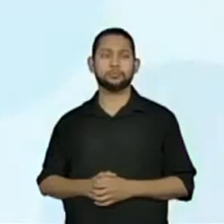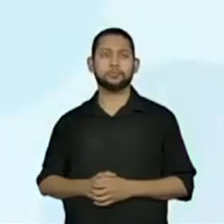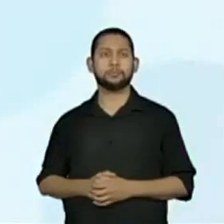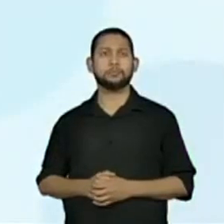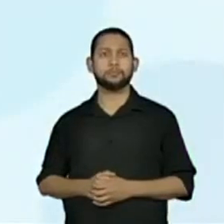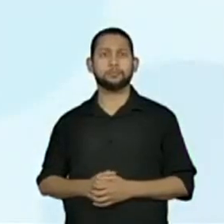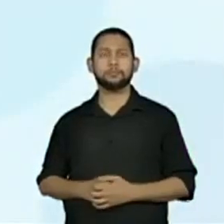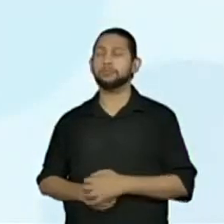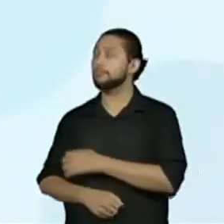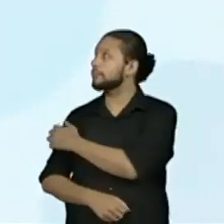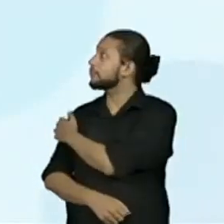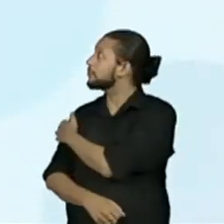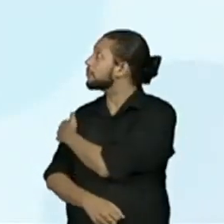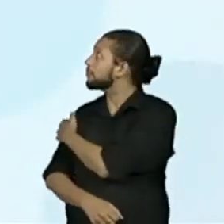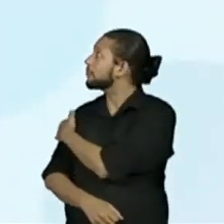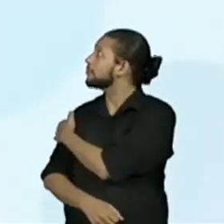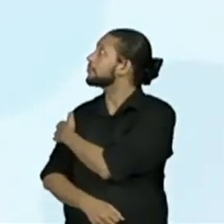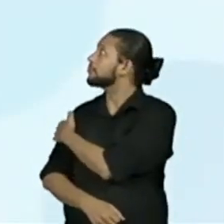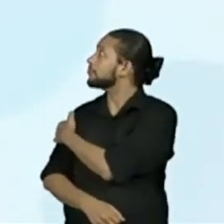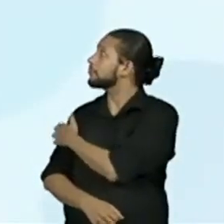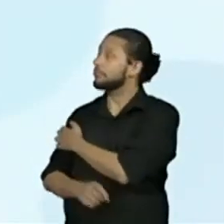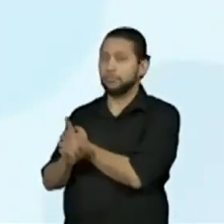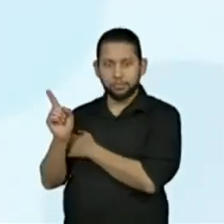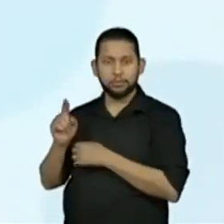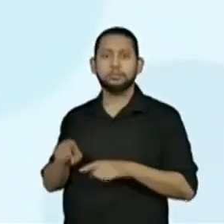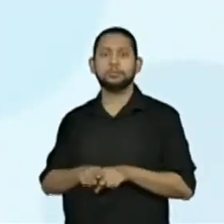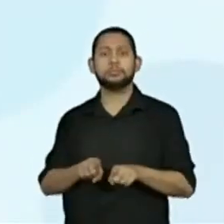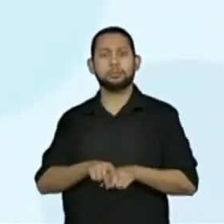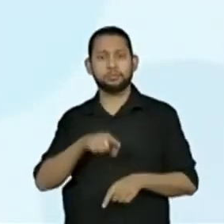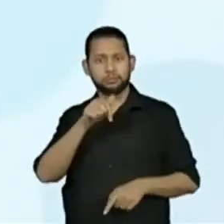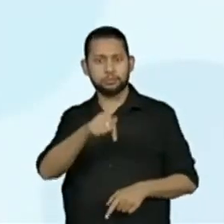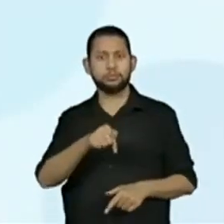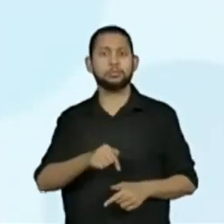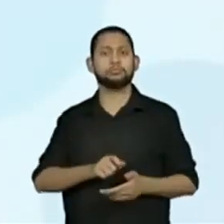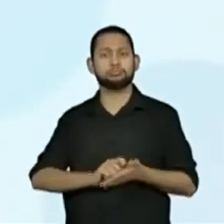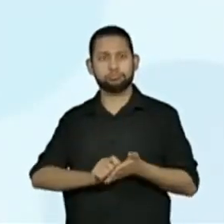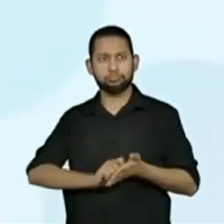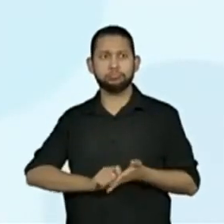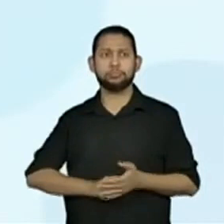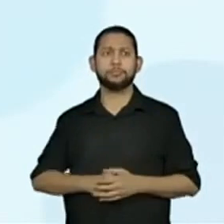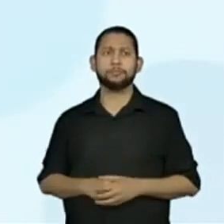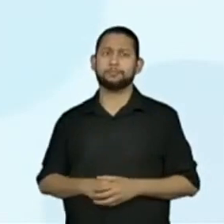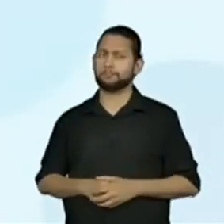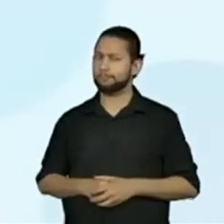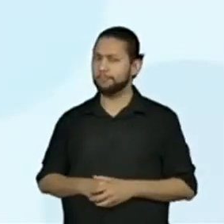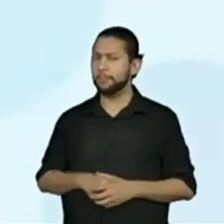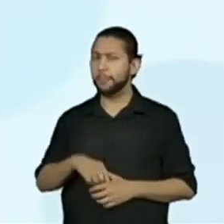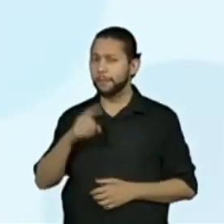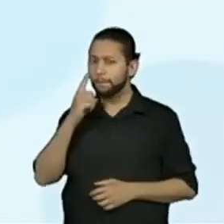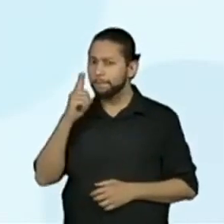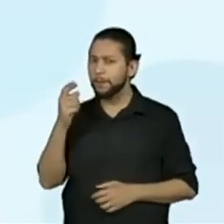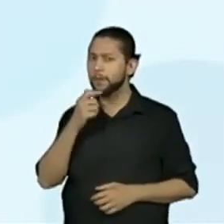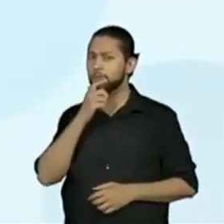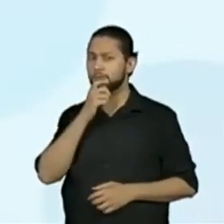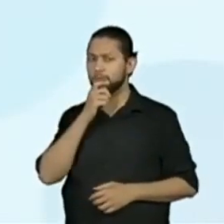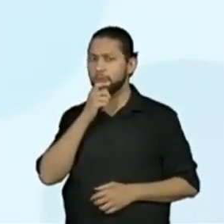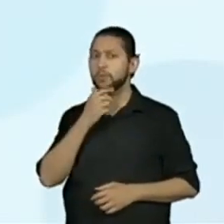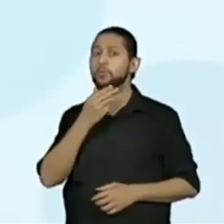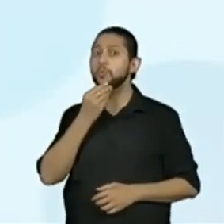Que também é igual a 7. Registrei aqui o resultado. Observem que o Renan